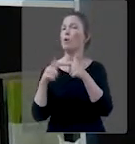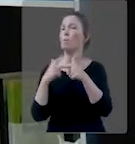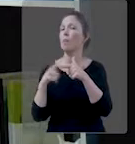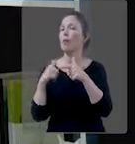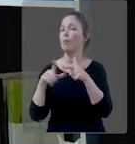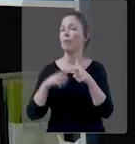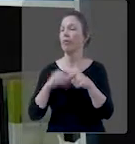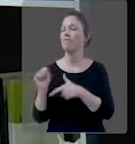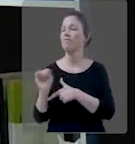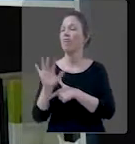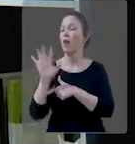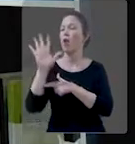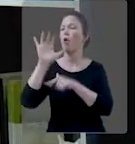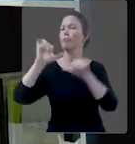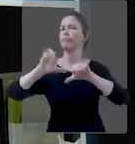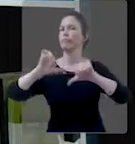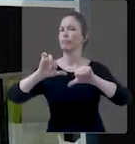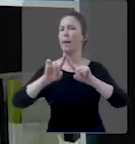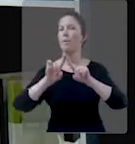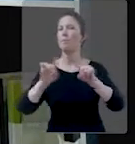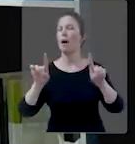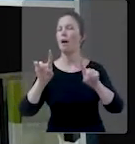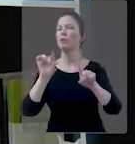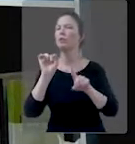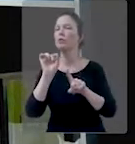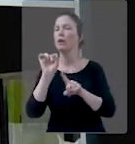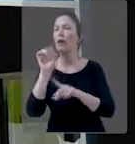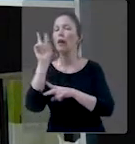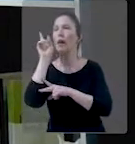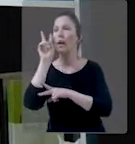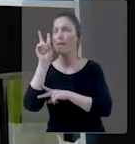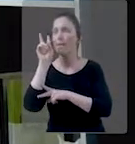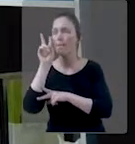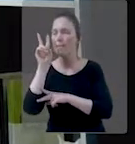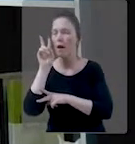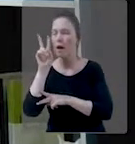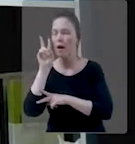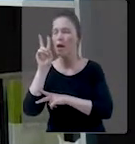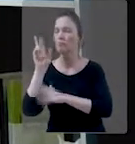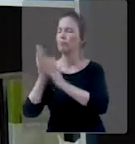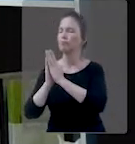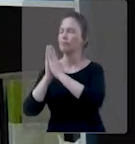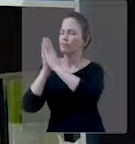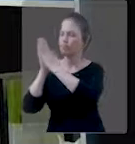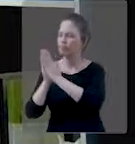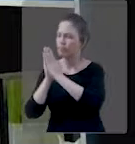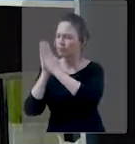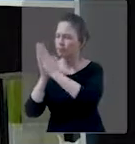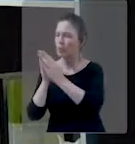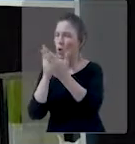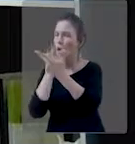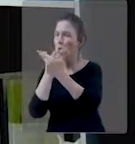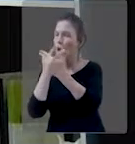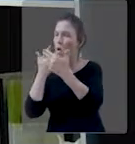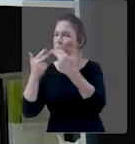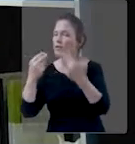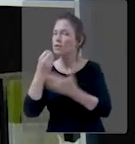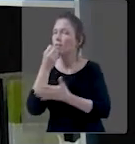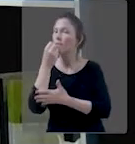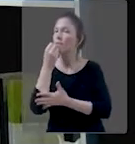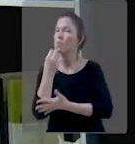a supervalorizar o que está acontecendo de ruim, mas lembrar, pontuar e orar pelas coisas boas,